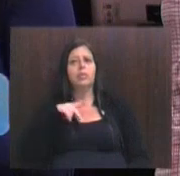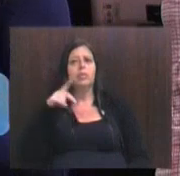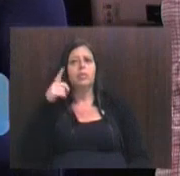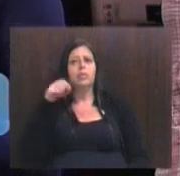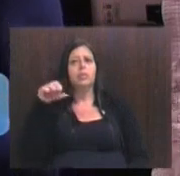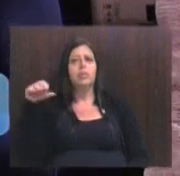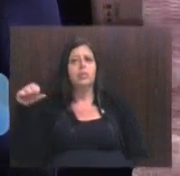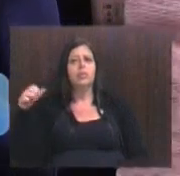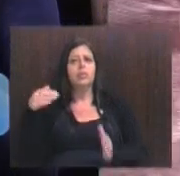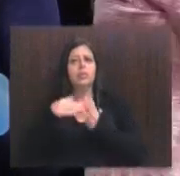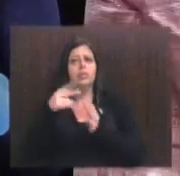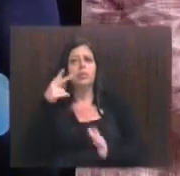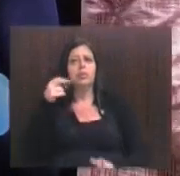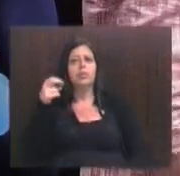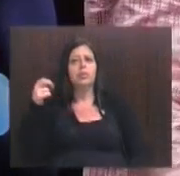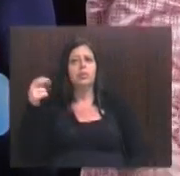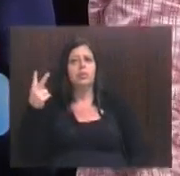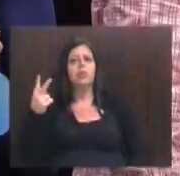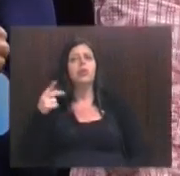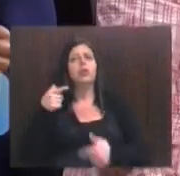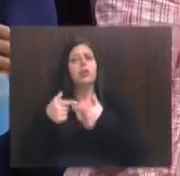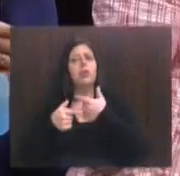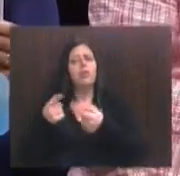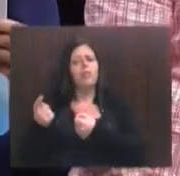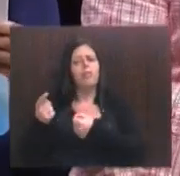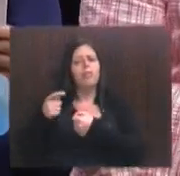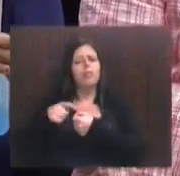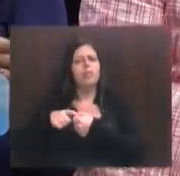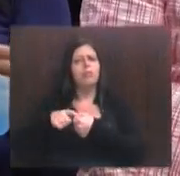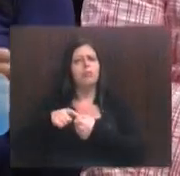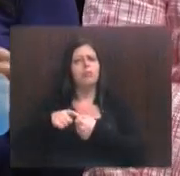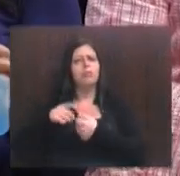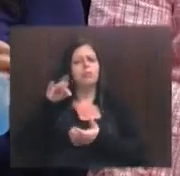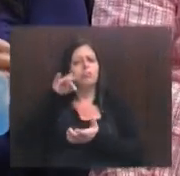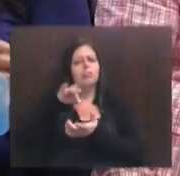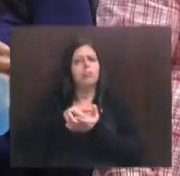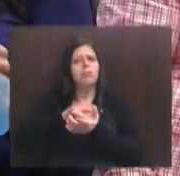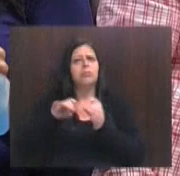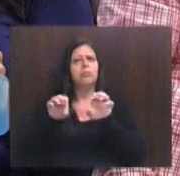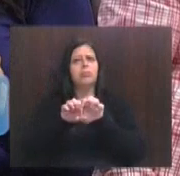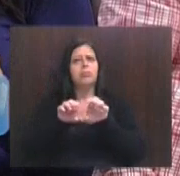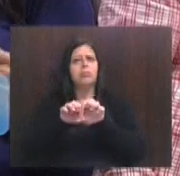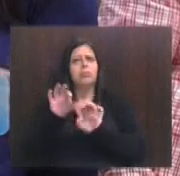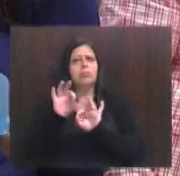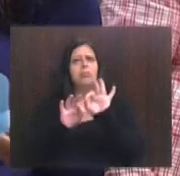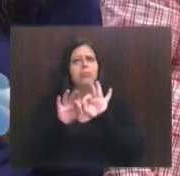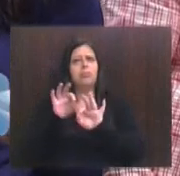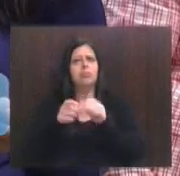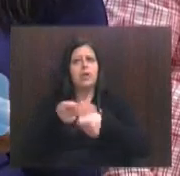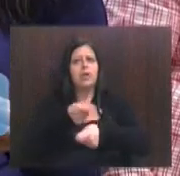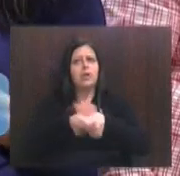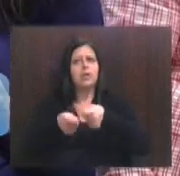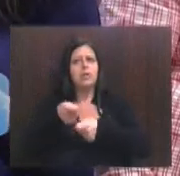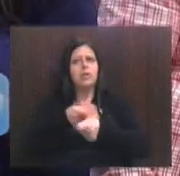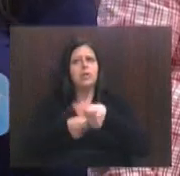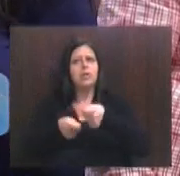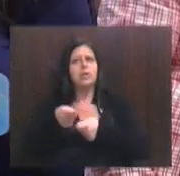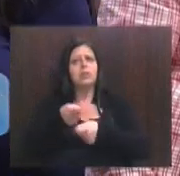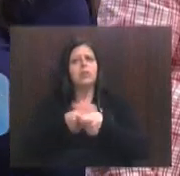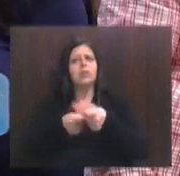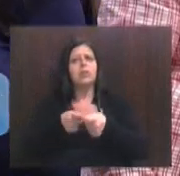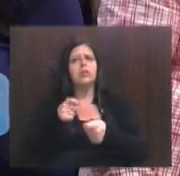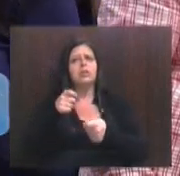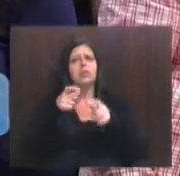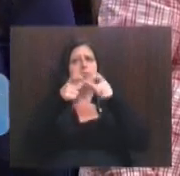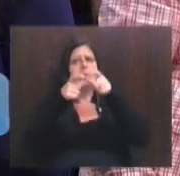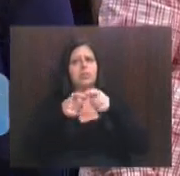1999 a 2002, que, com um trabalho voltado na consolidação da estrutura operacional, administrativa e gerencial da